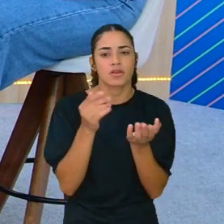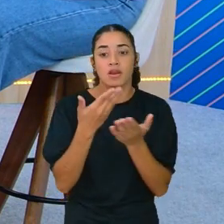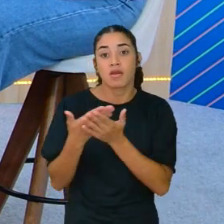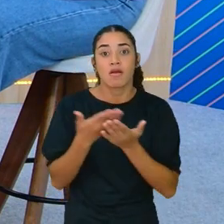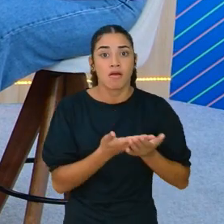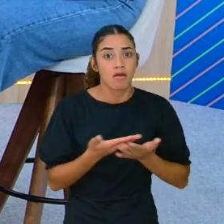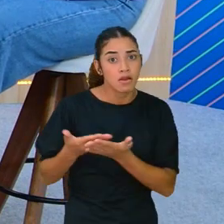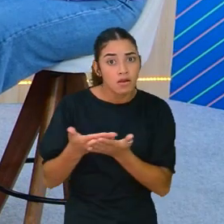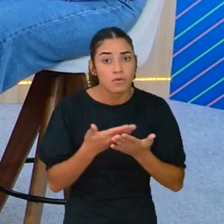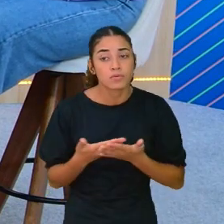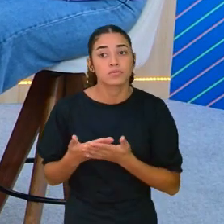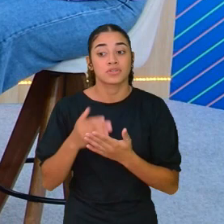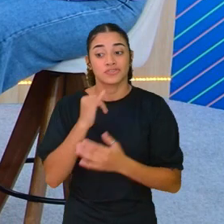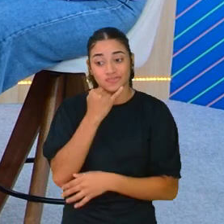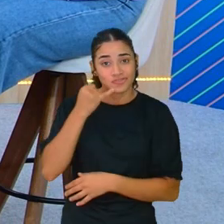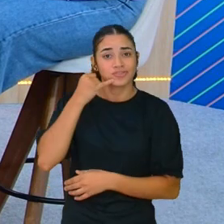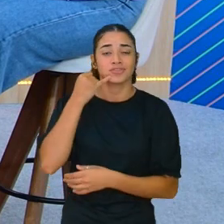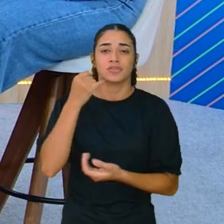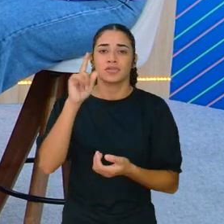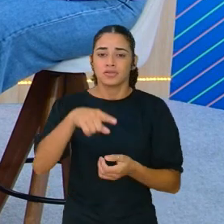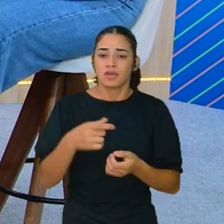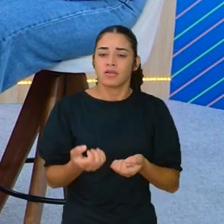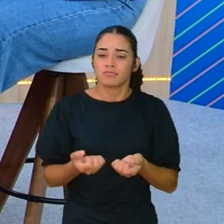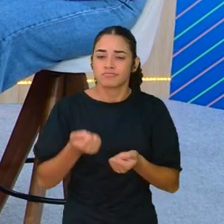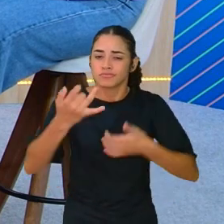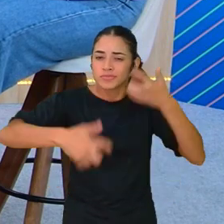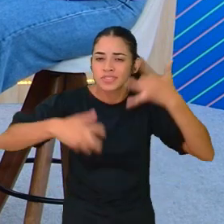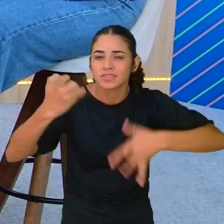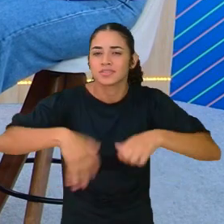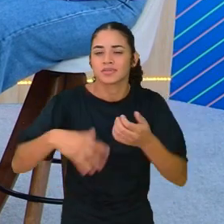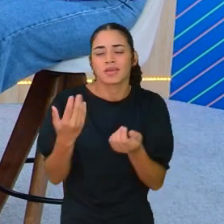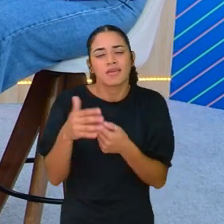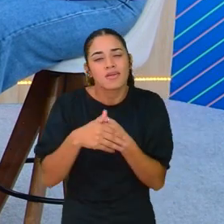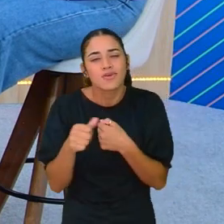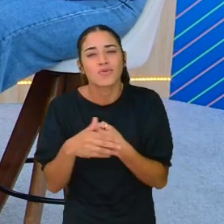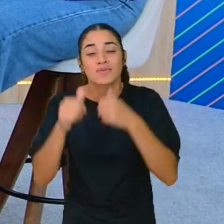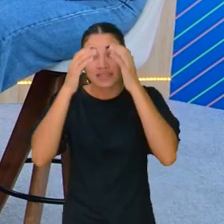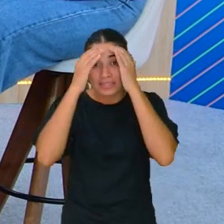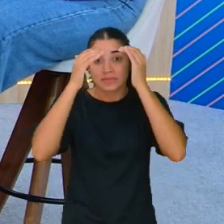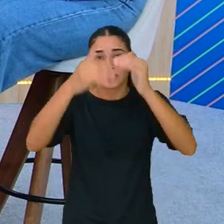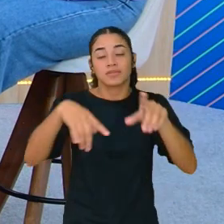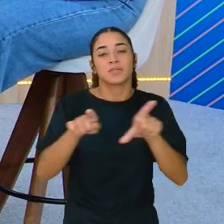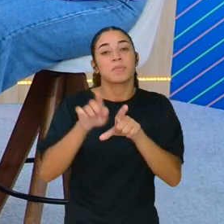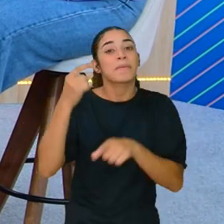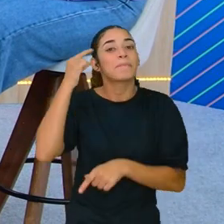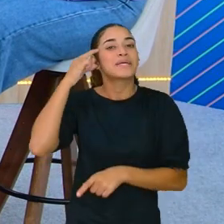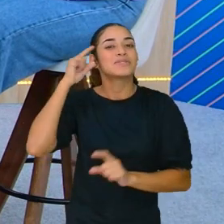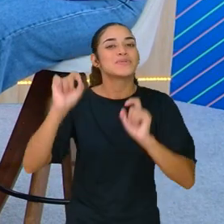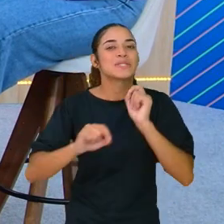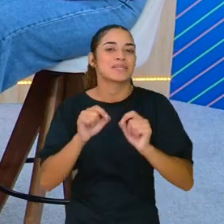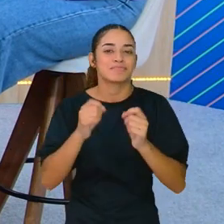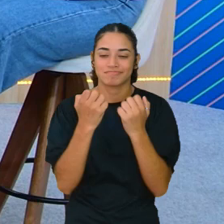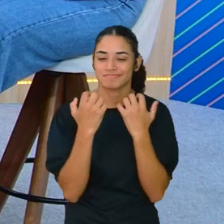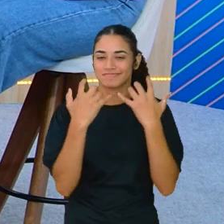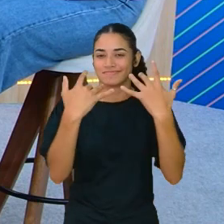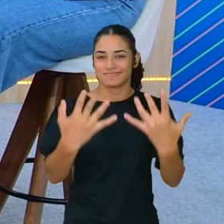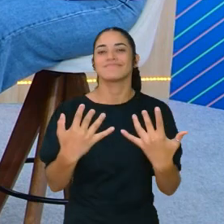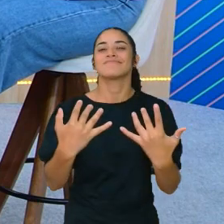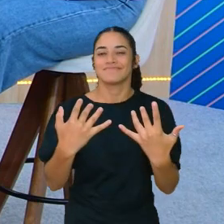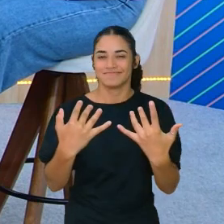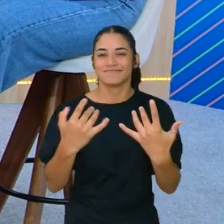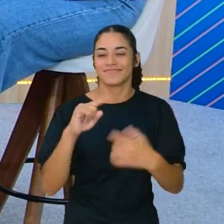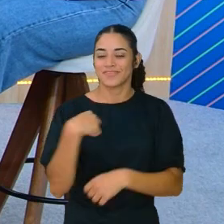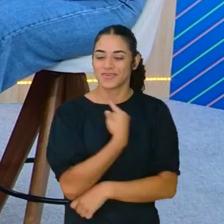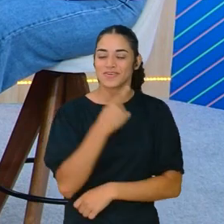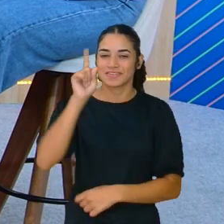aulas que Dini proporciona de maneira tão carinhosa, tão respeitosa e pensando nesse público, nesse